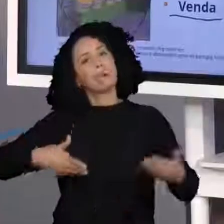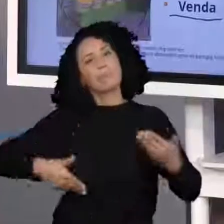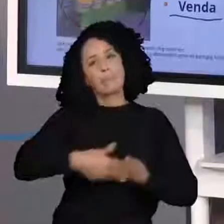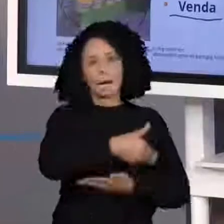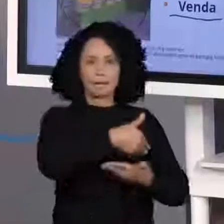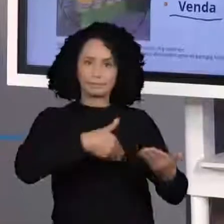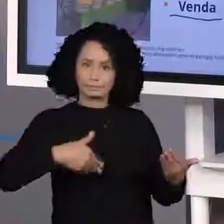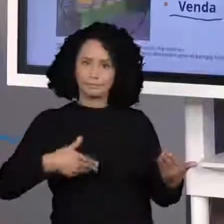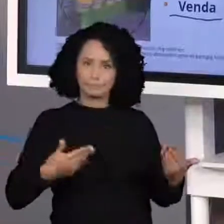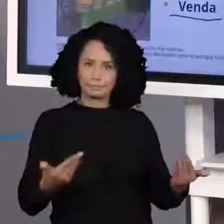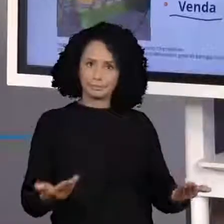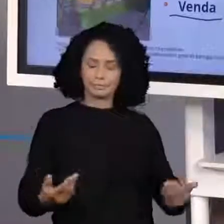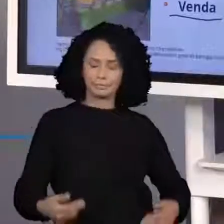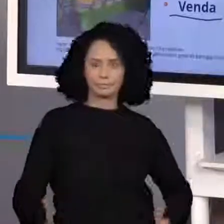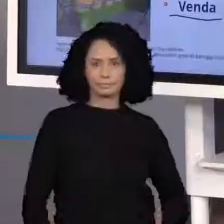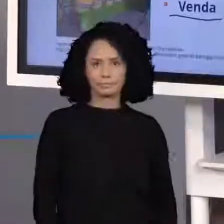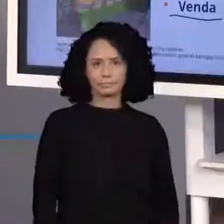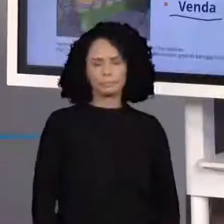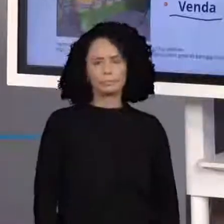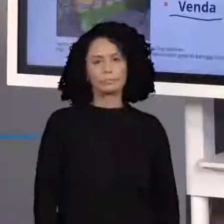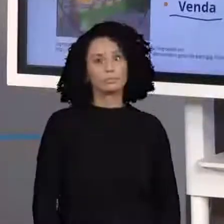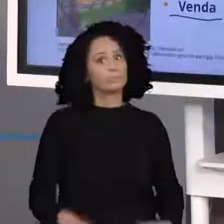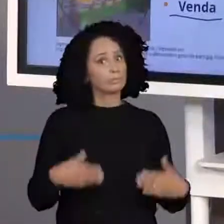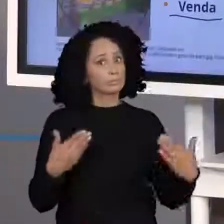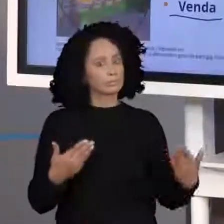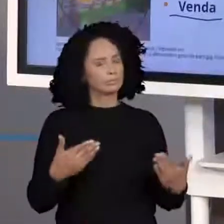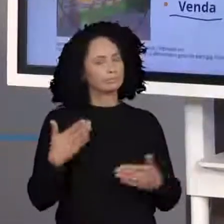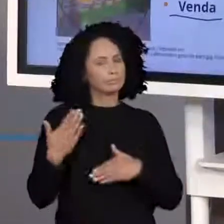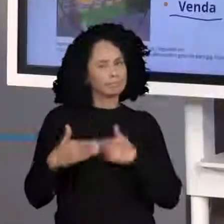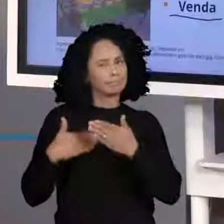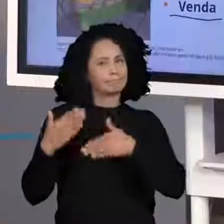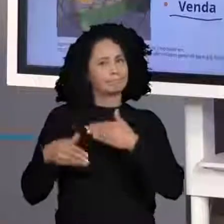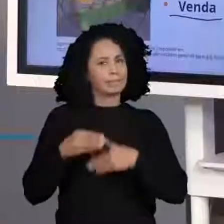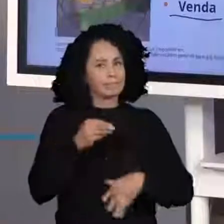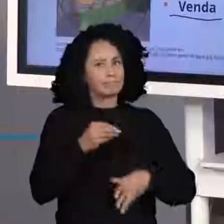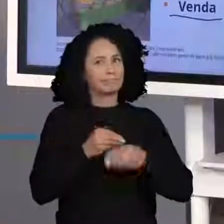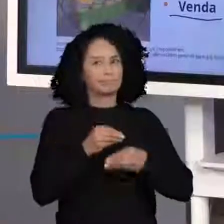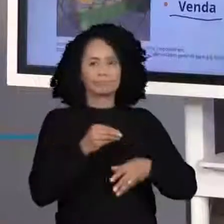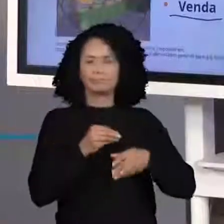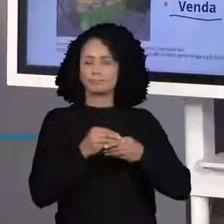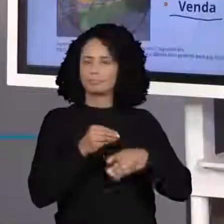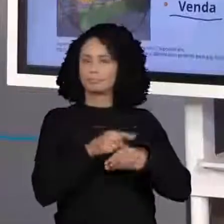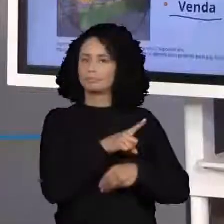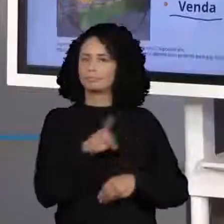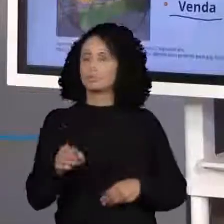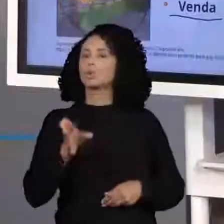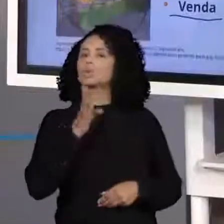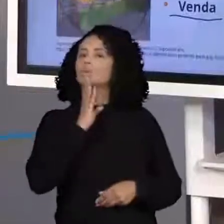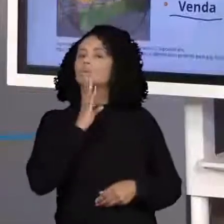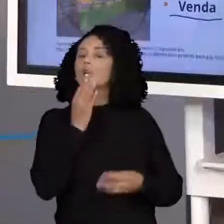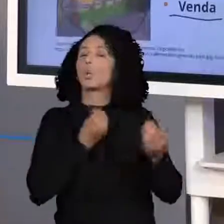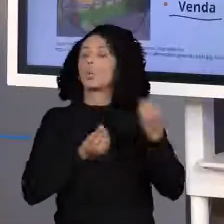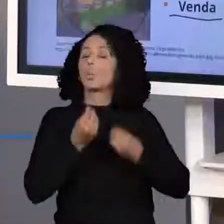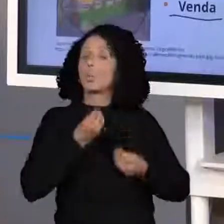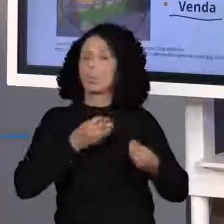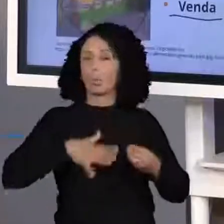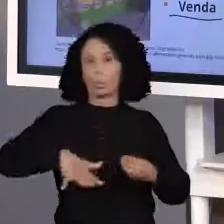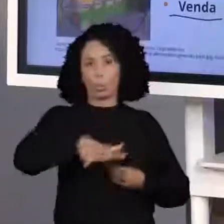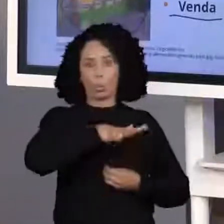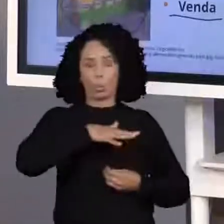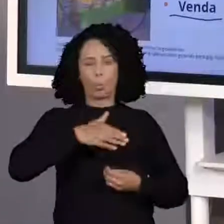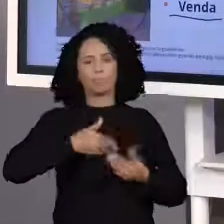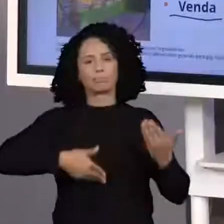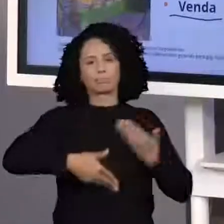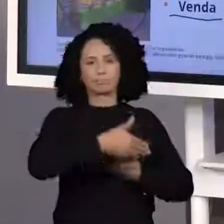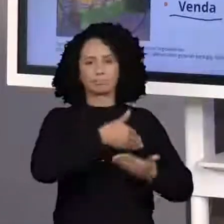Muito bem. Vamos caminhar mais um pouquinho e descobrir um pouco mais a respeito aí desse movimento de compra